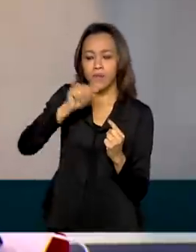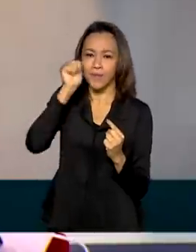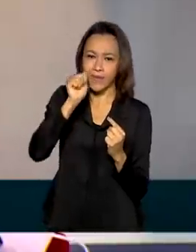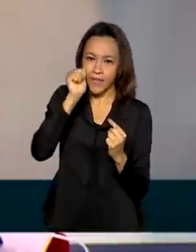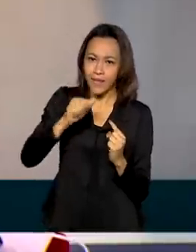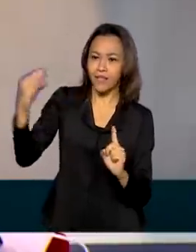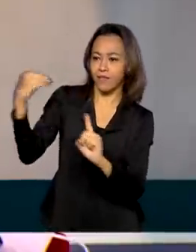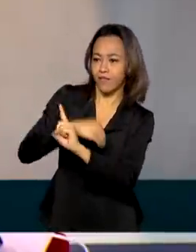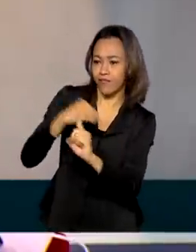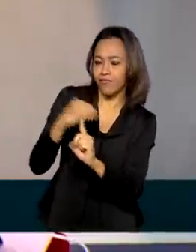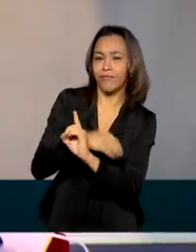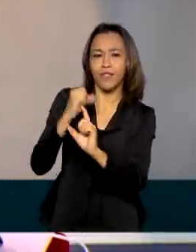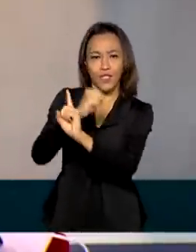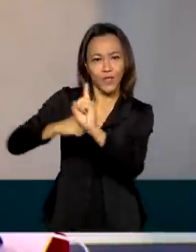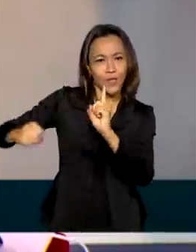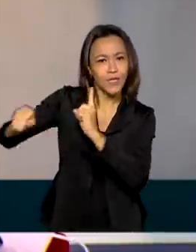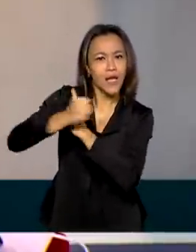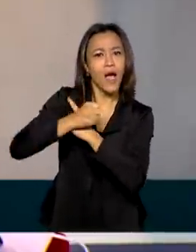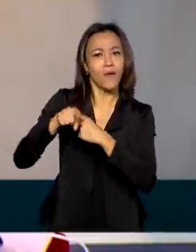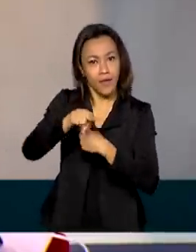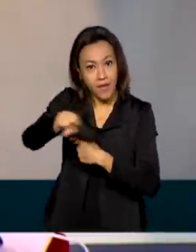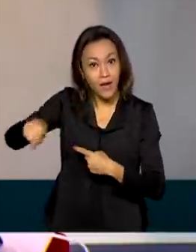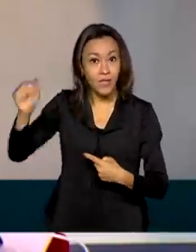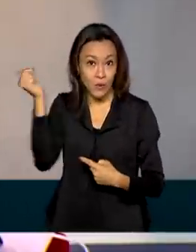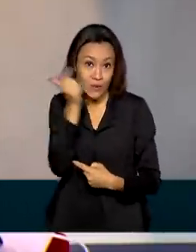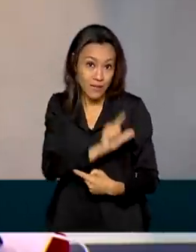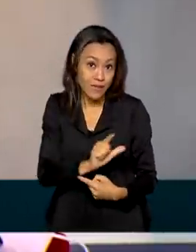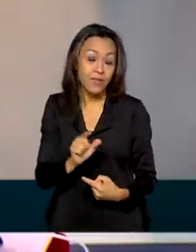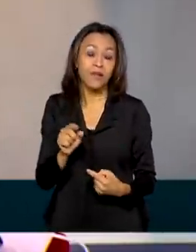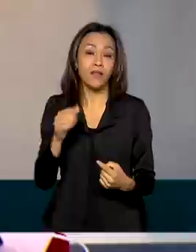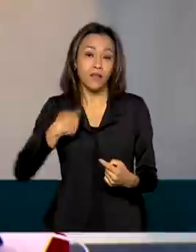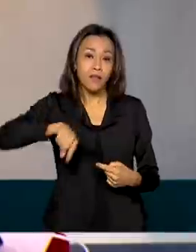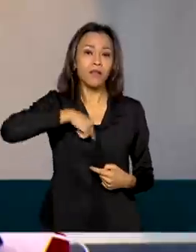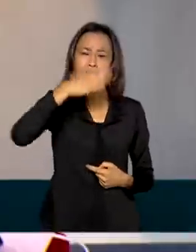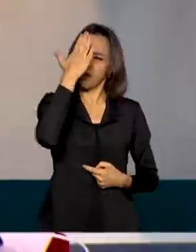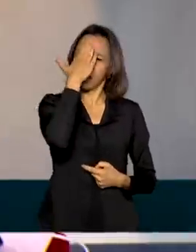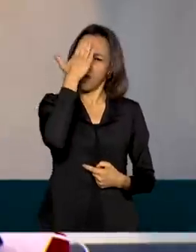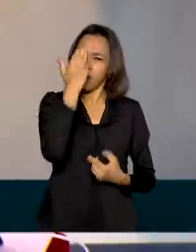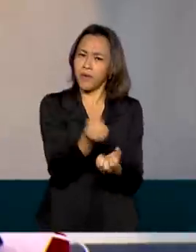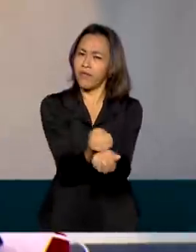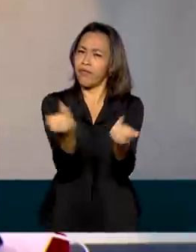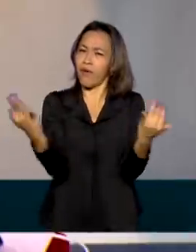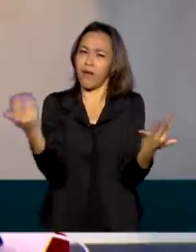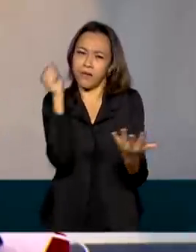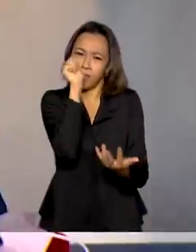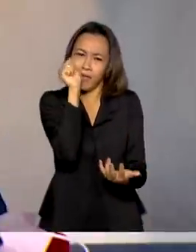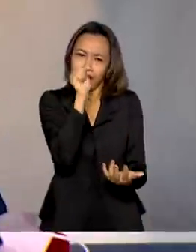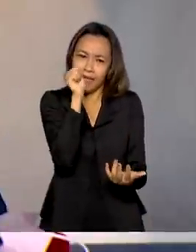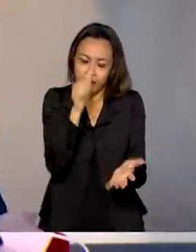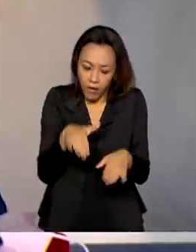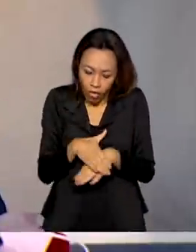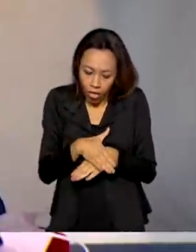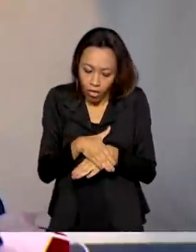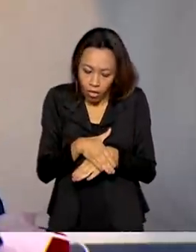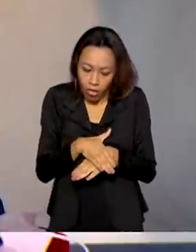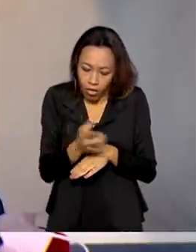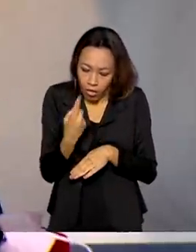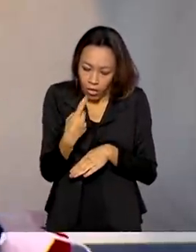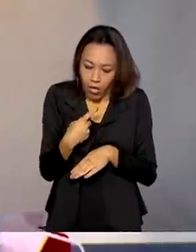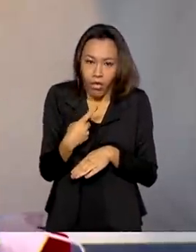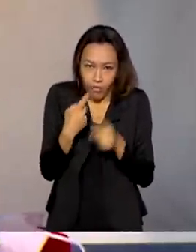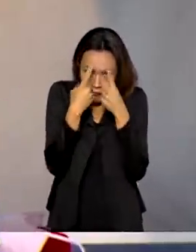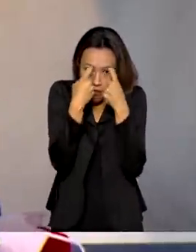vulnerabilidade social sejam beneficiadas, pois sabemos que muitas das mulheres acabam se submetendo à situação de